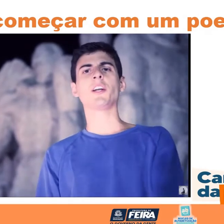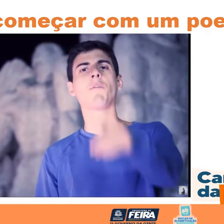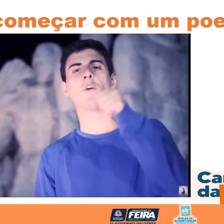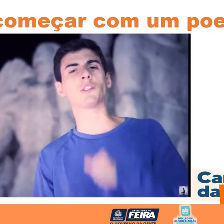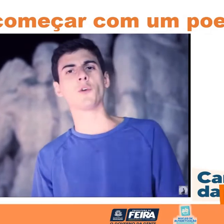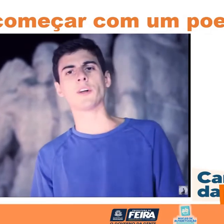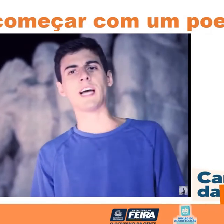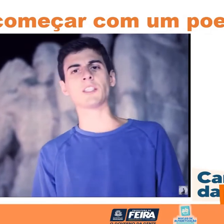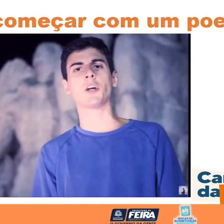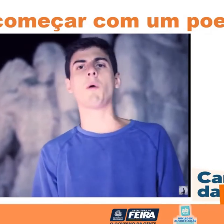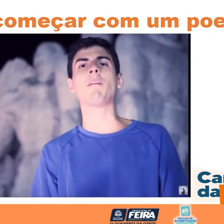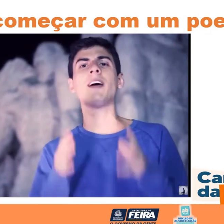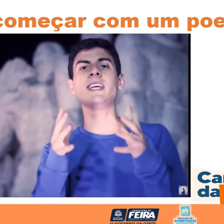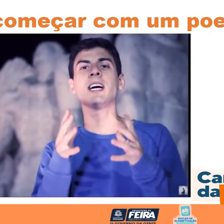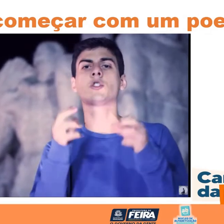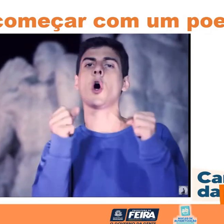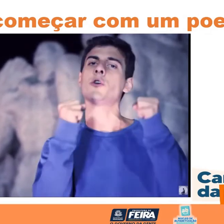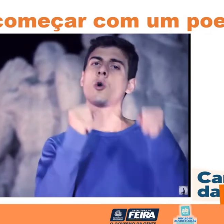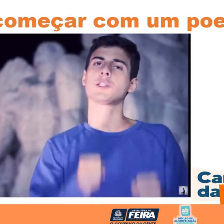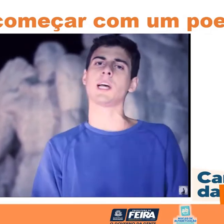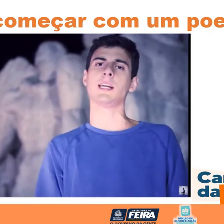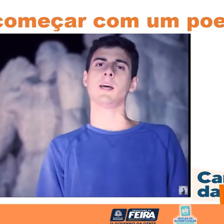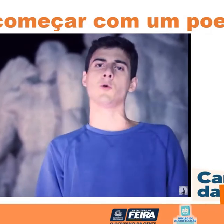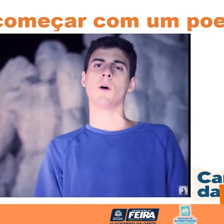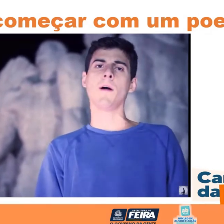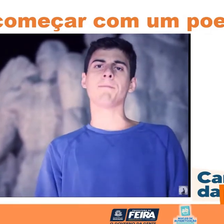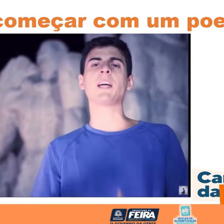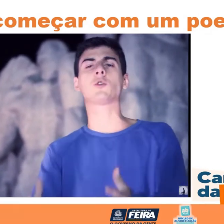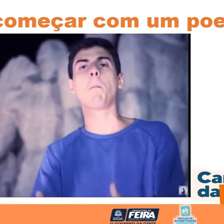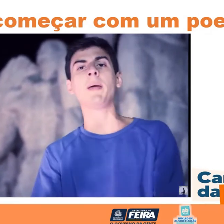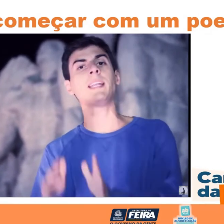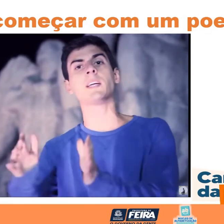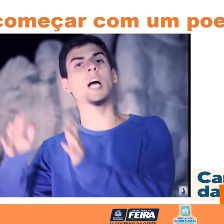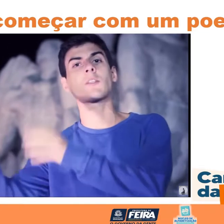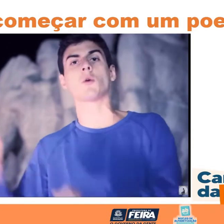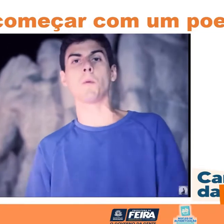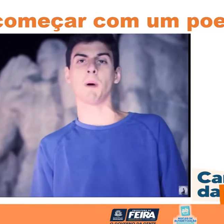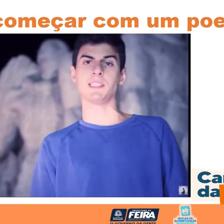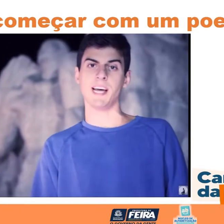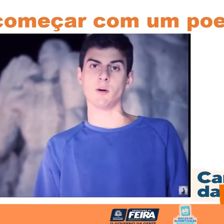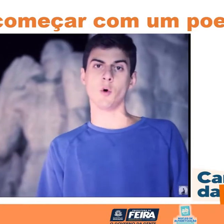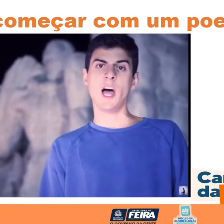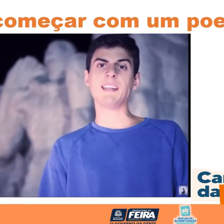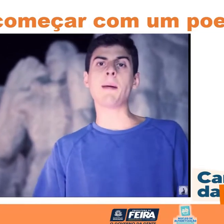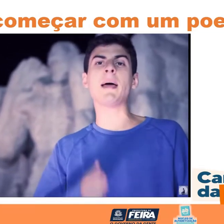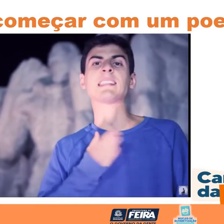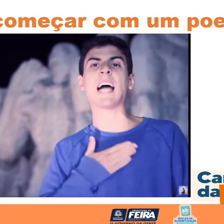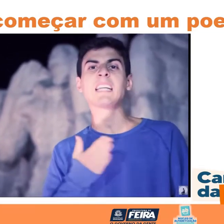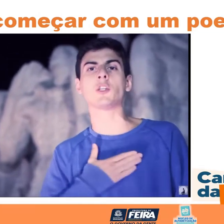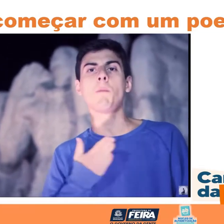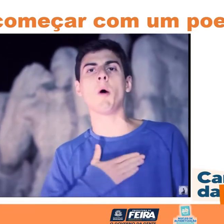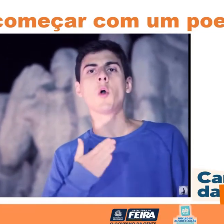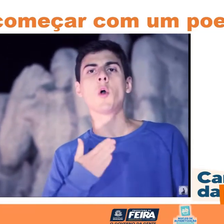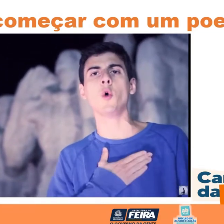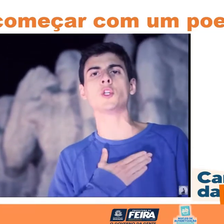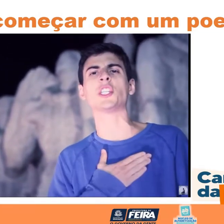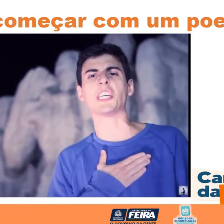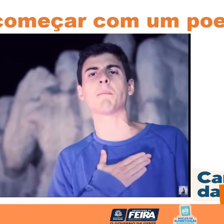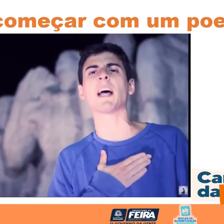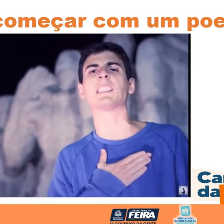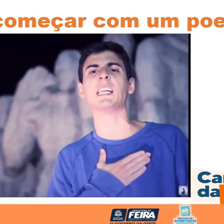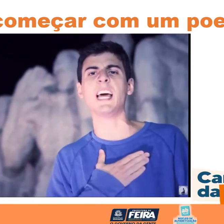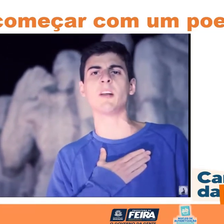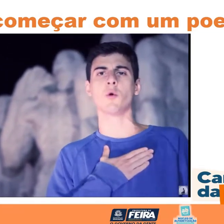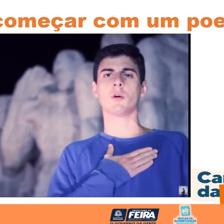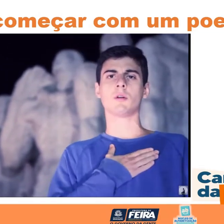Se não fosse o Nordeste, não haveria Antônio Conselheiro, nem Zumbi, nem Jackson do Pandeiro, nem metade do meu orgulho de